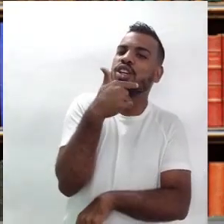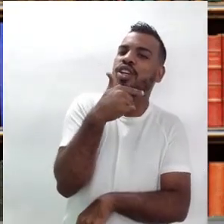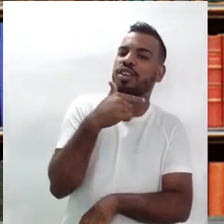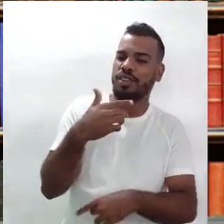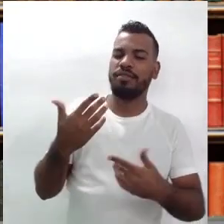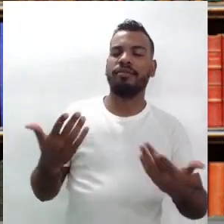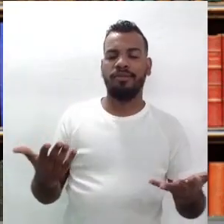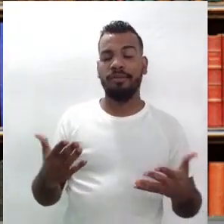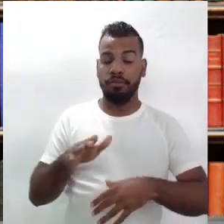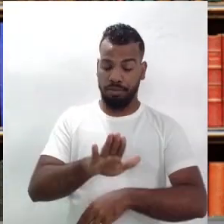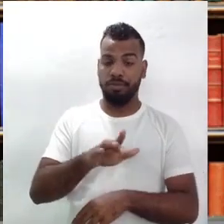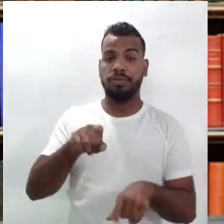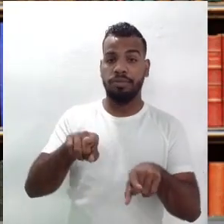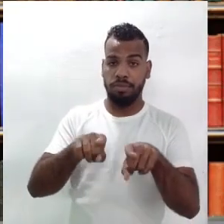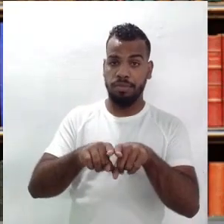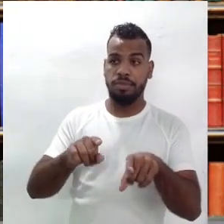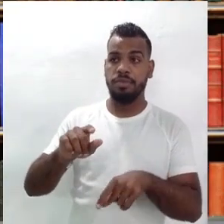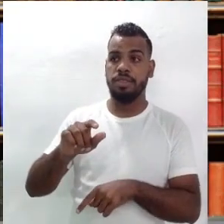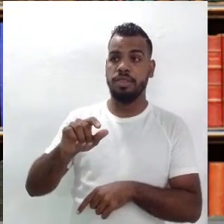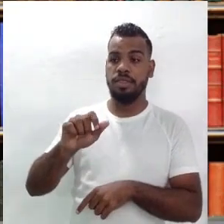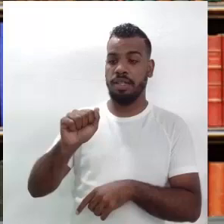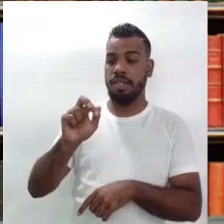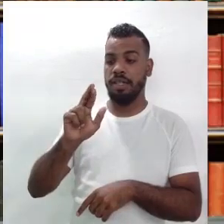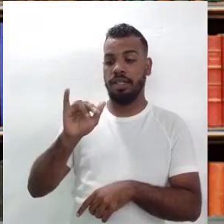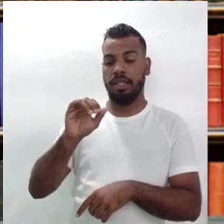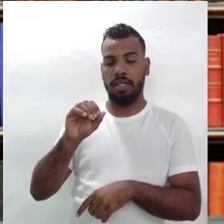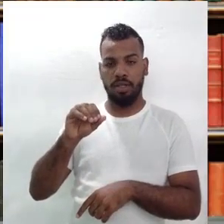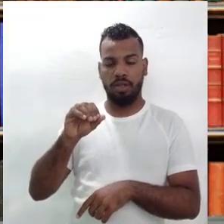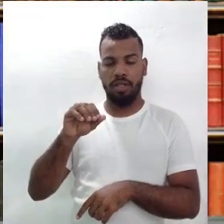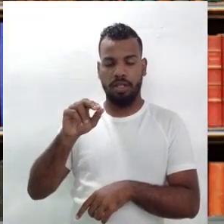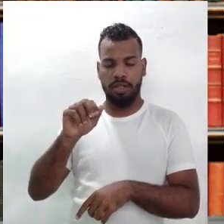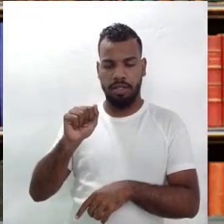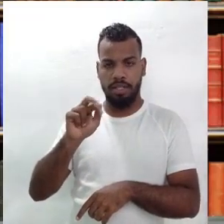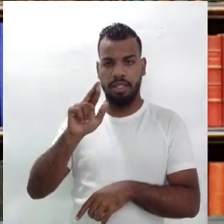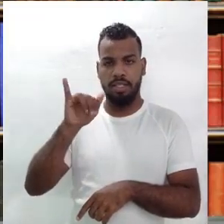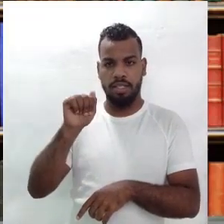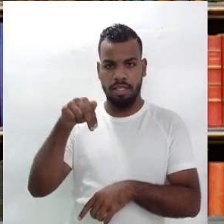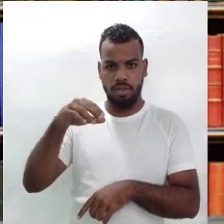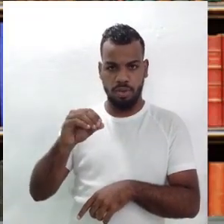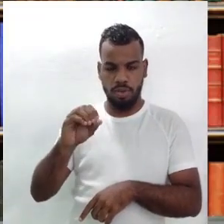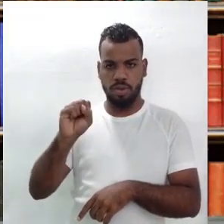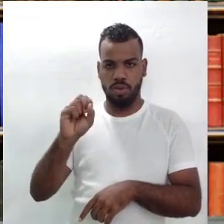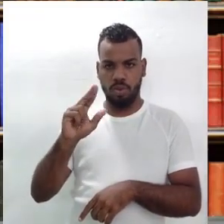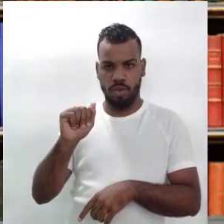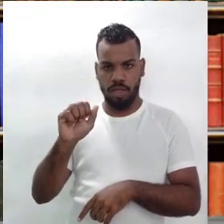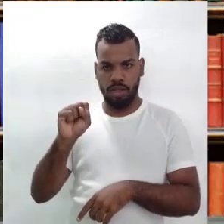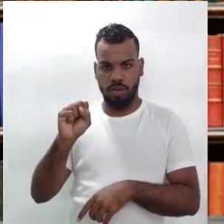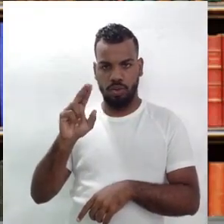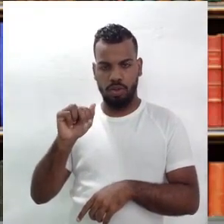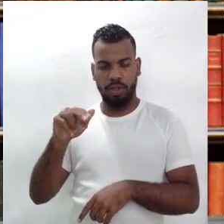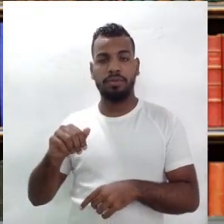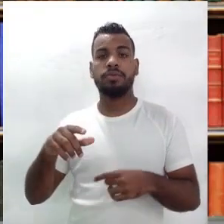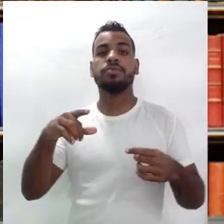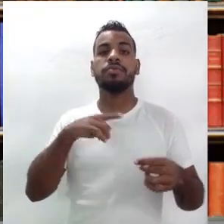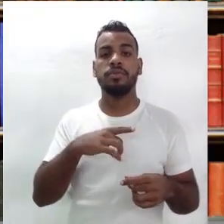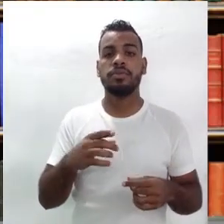que o Ariano Suassuna, ele se inspirou na chamada Comédia dell'Arte, dell'Arte, Que era